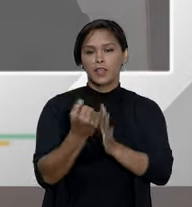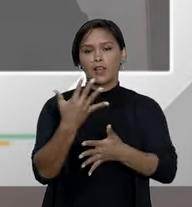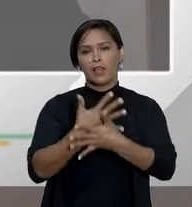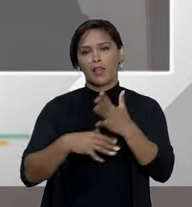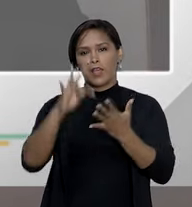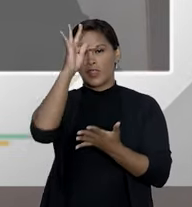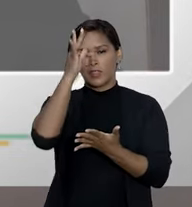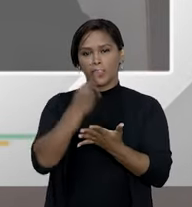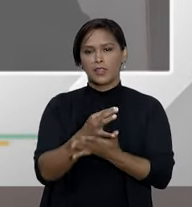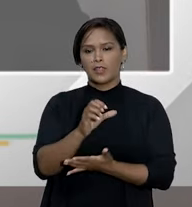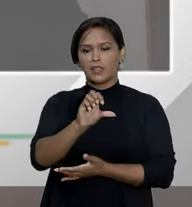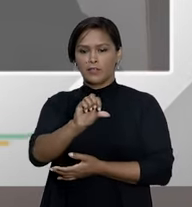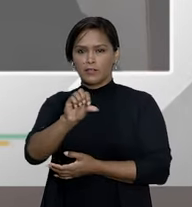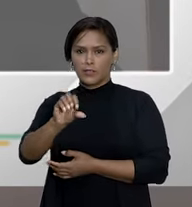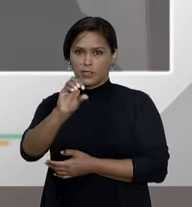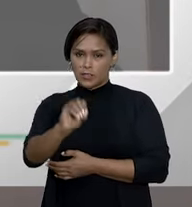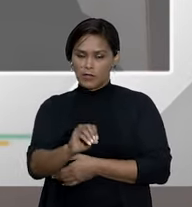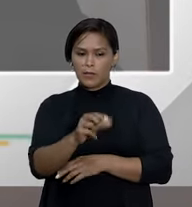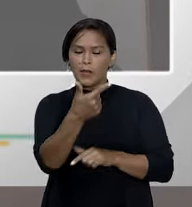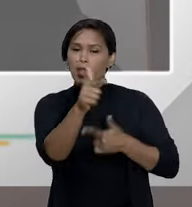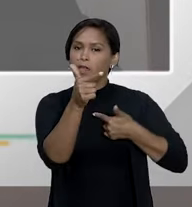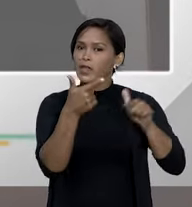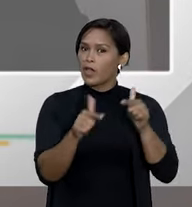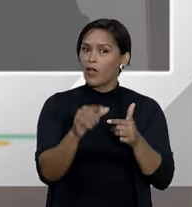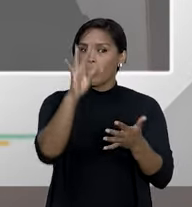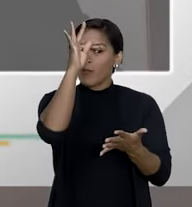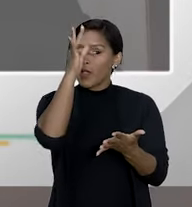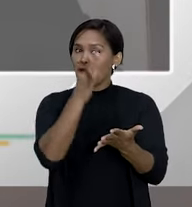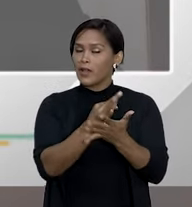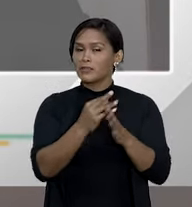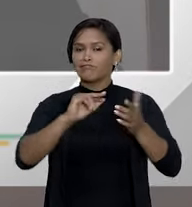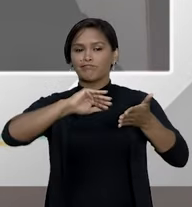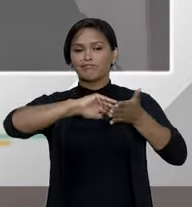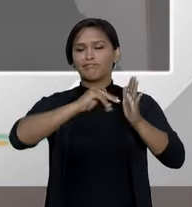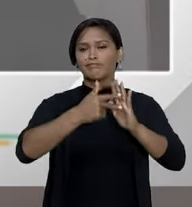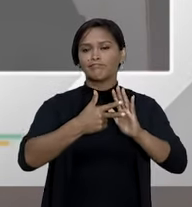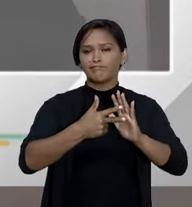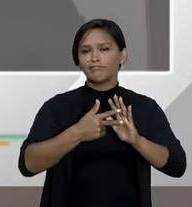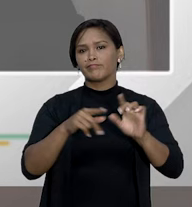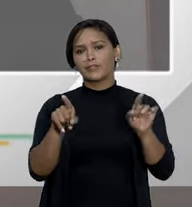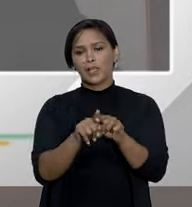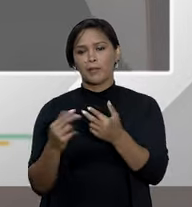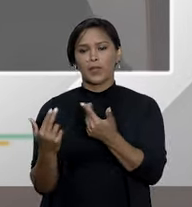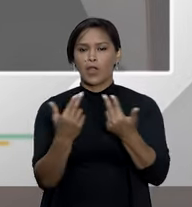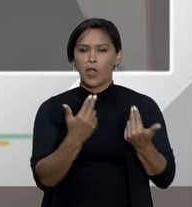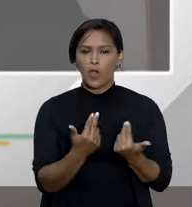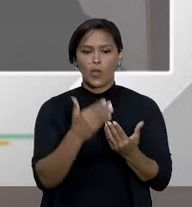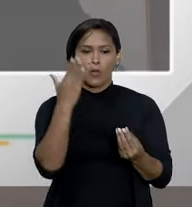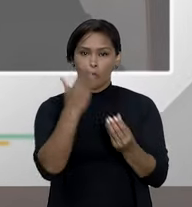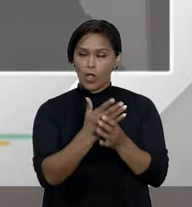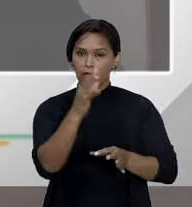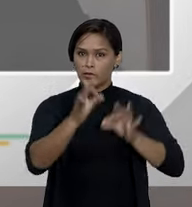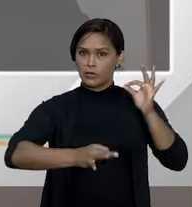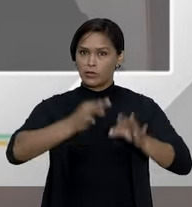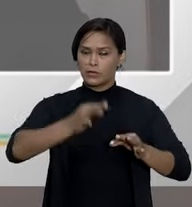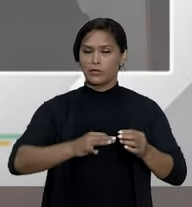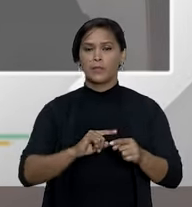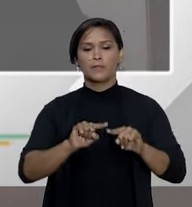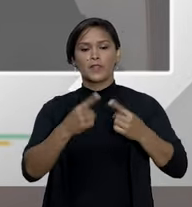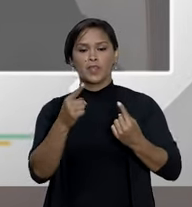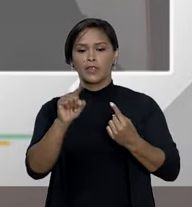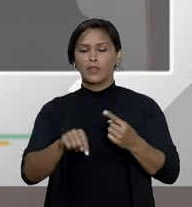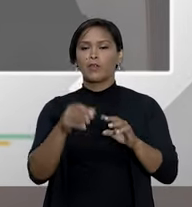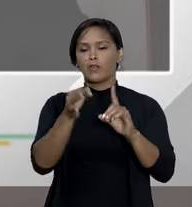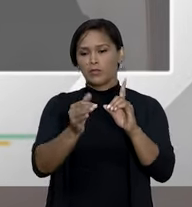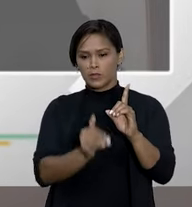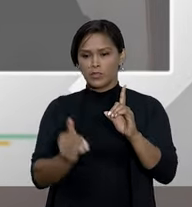mas viram que em determinadas situações aquela tese não se amolda perfeitamente ao caso que está sendo julgado então por isso